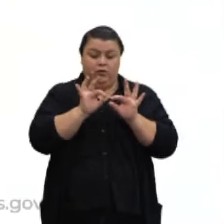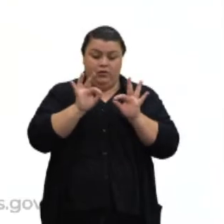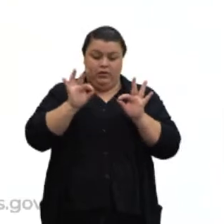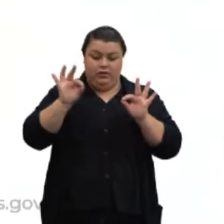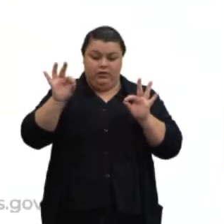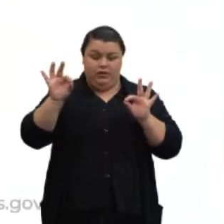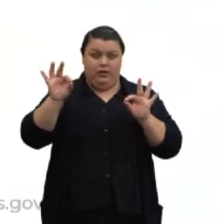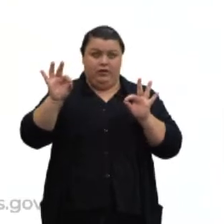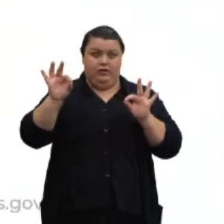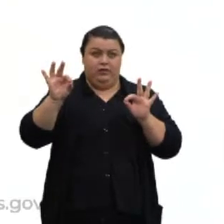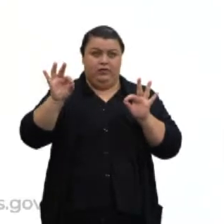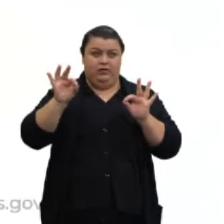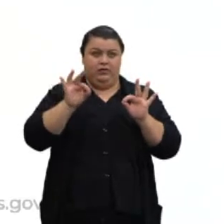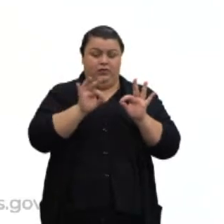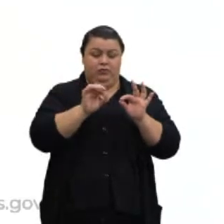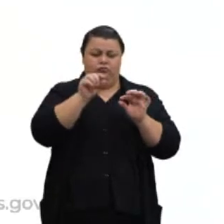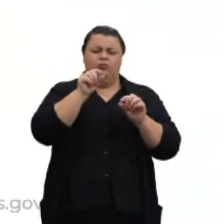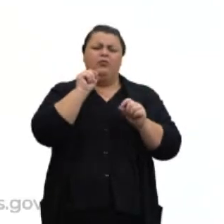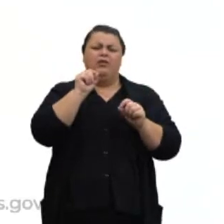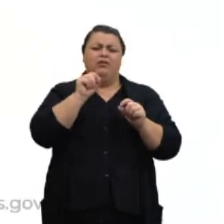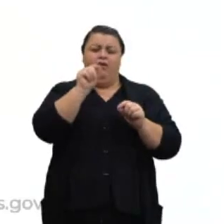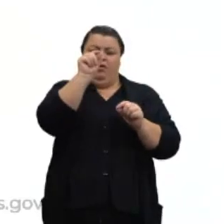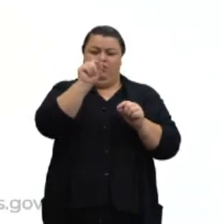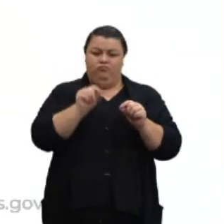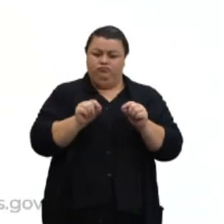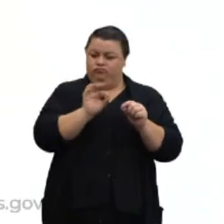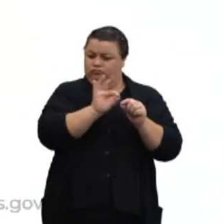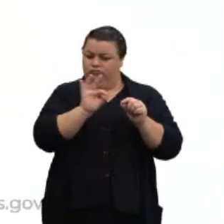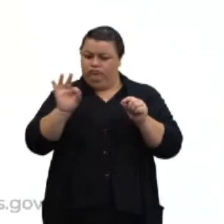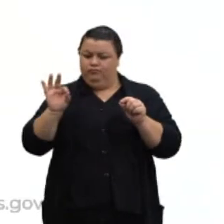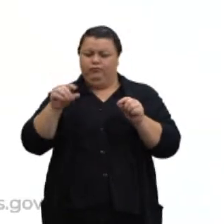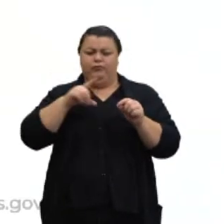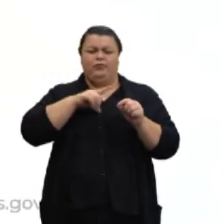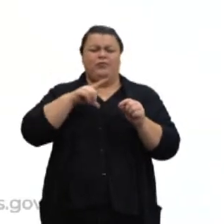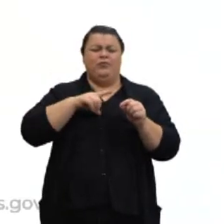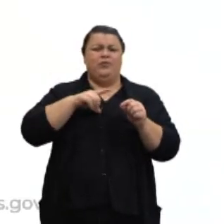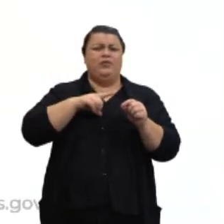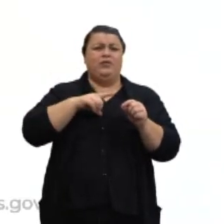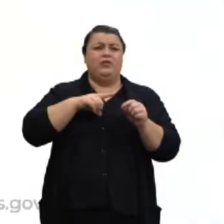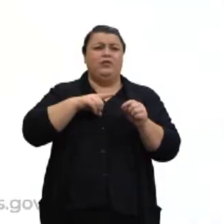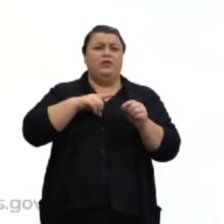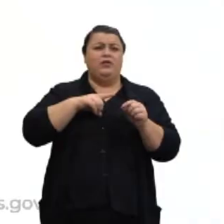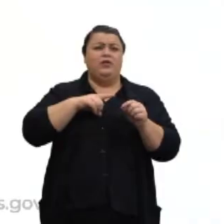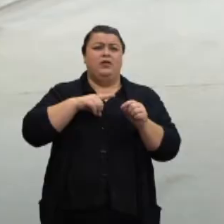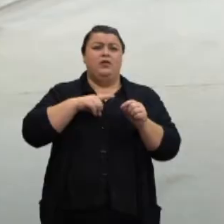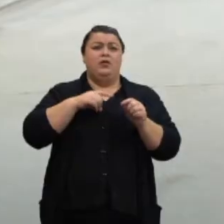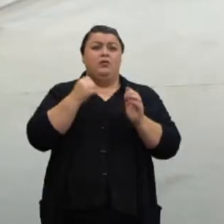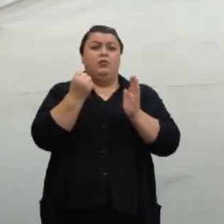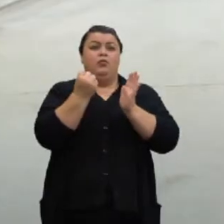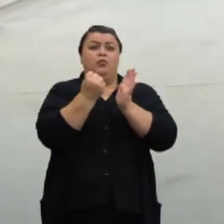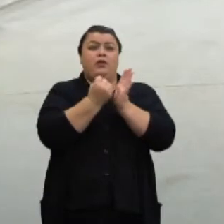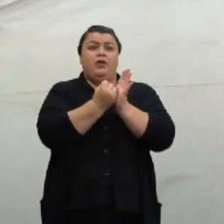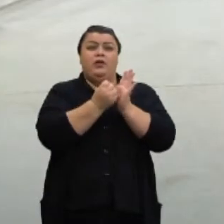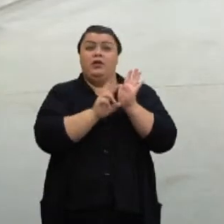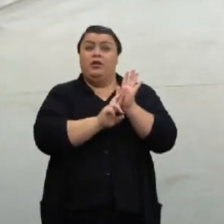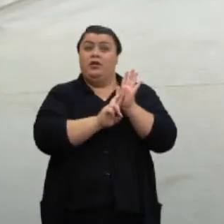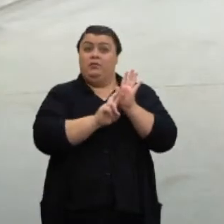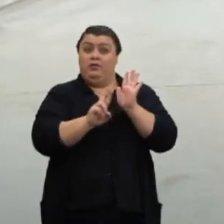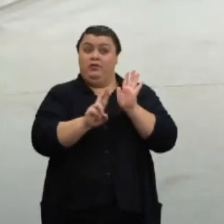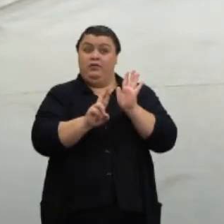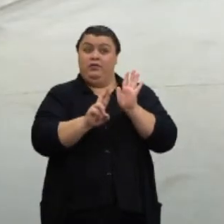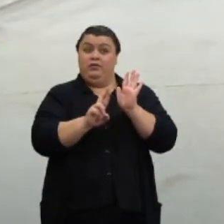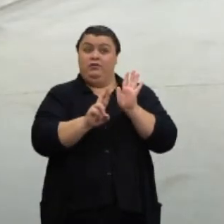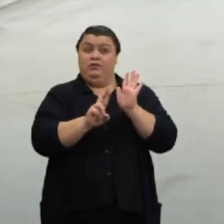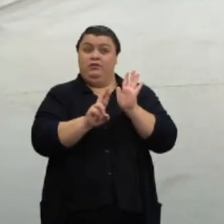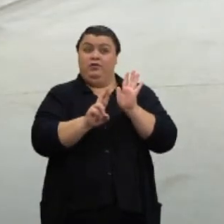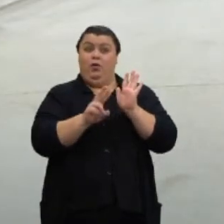perpendiculares. Retas perpendiculares, nós temos um símbolo específico por perpendicularismo,